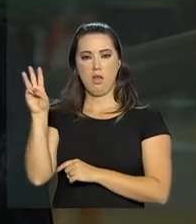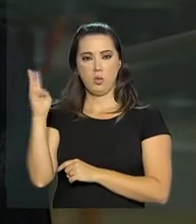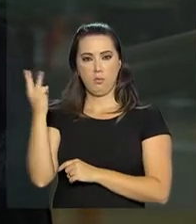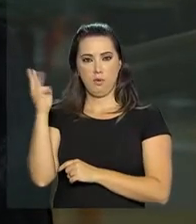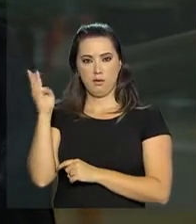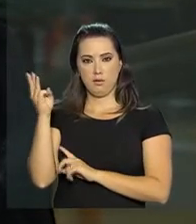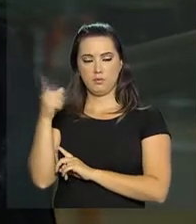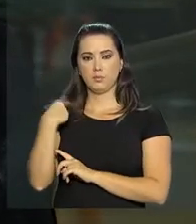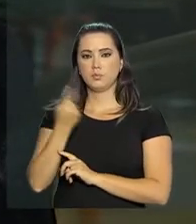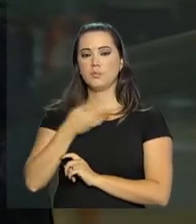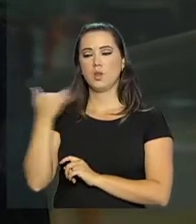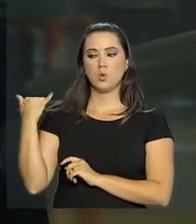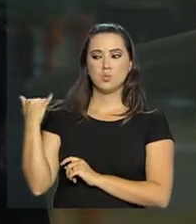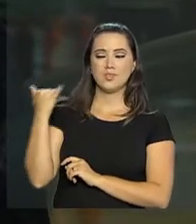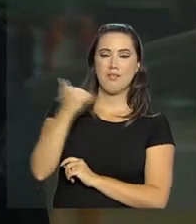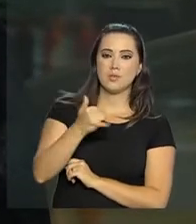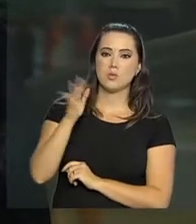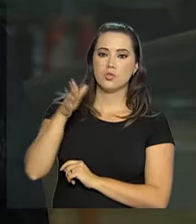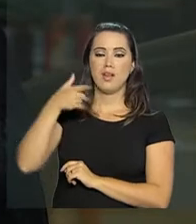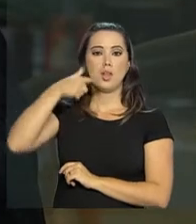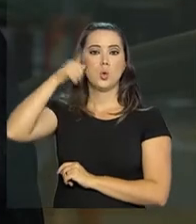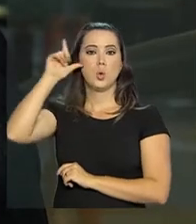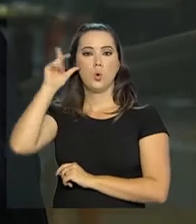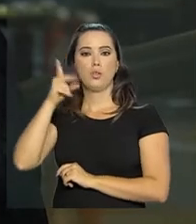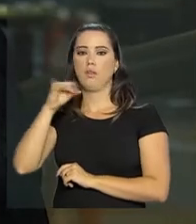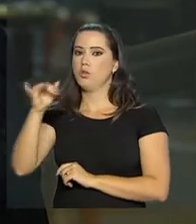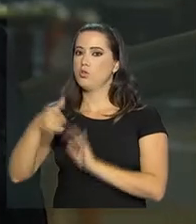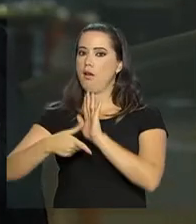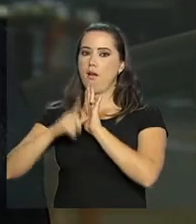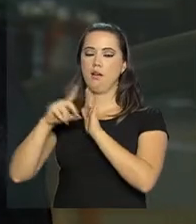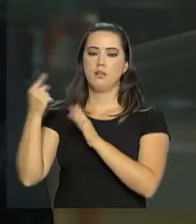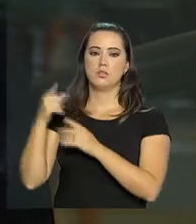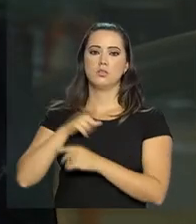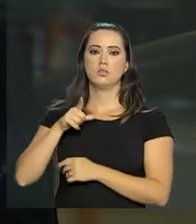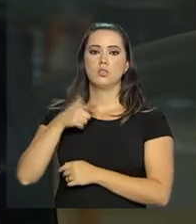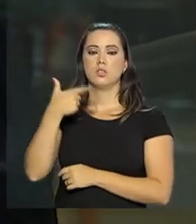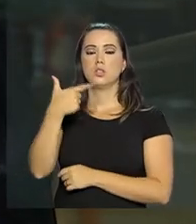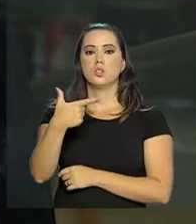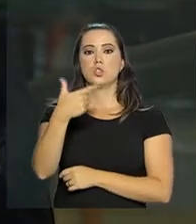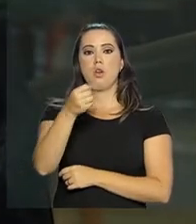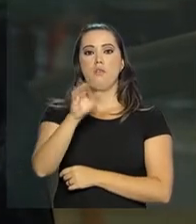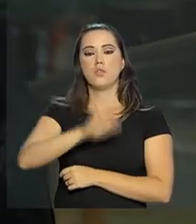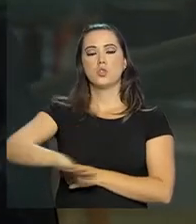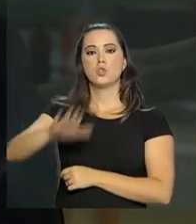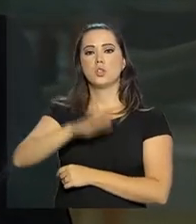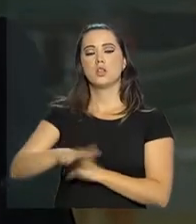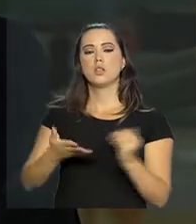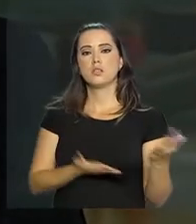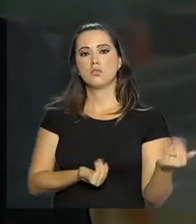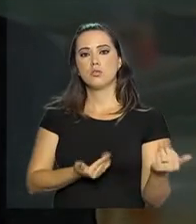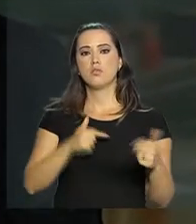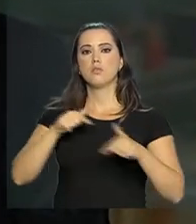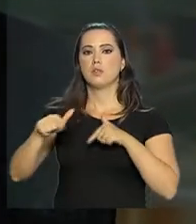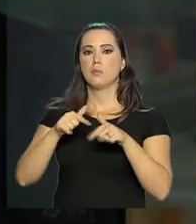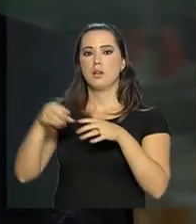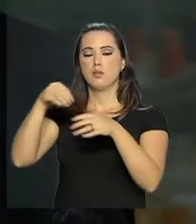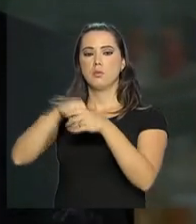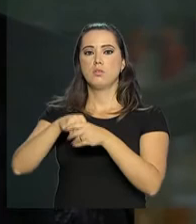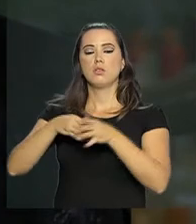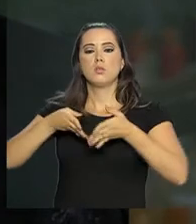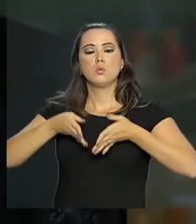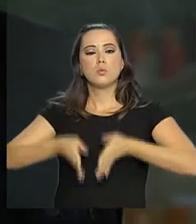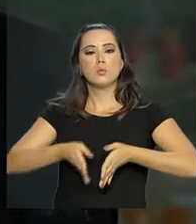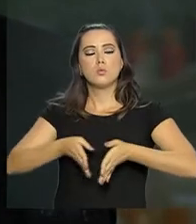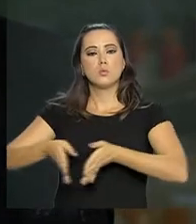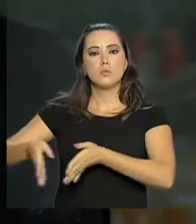Valéria nos informou que ontem, que era um dia preliminar, havia 20 crianças e adolescentes trabalhando no cemitério. E a gente